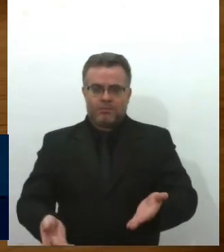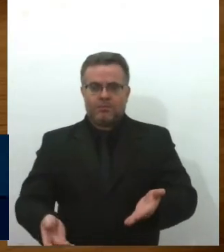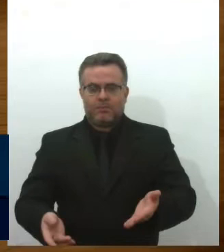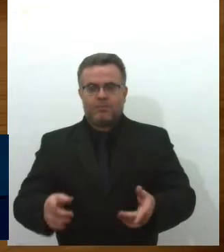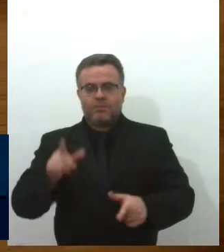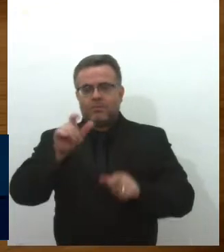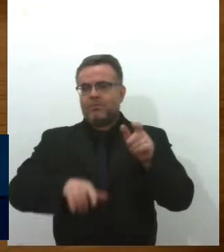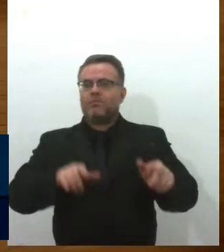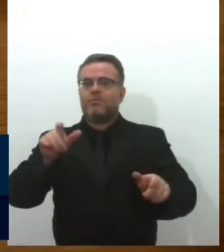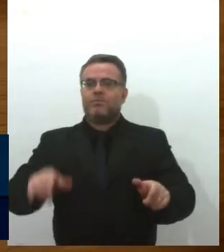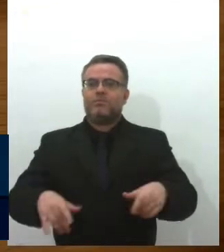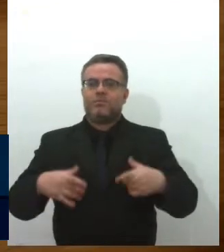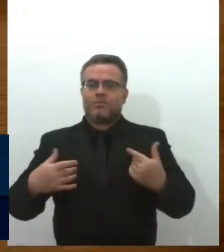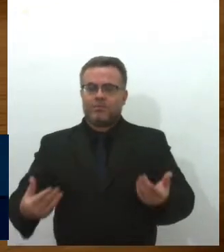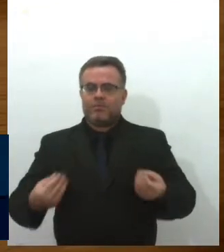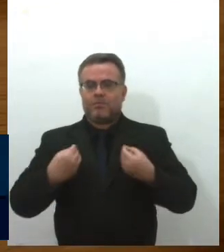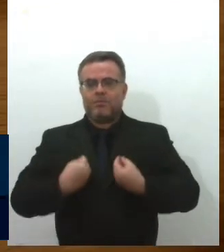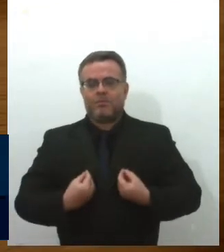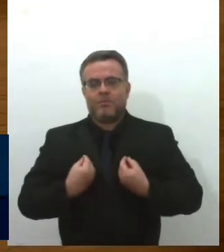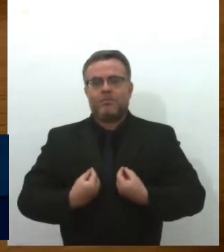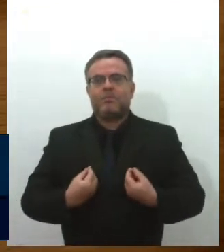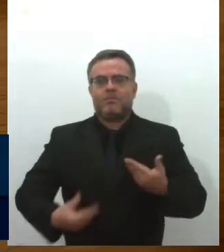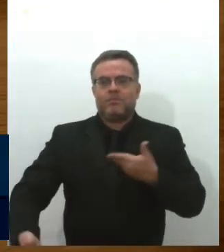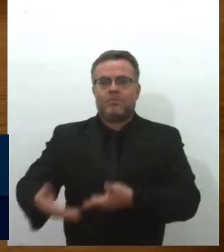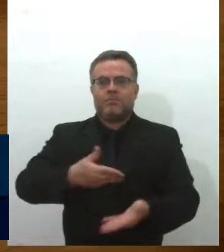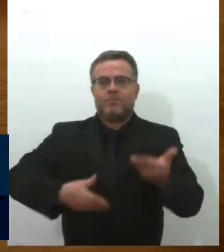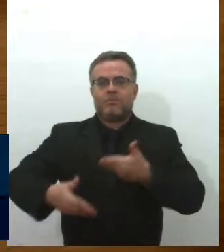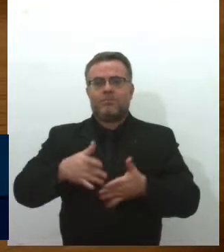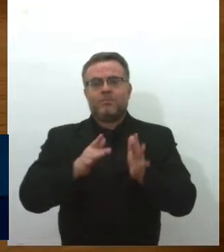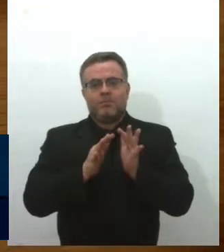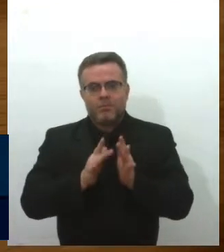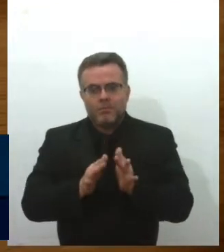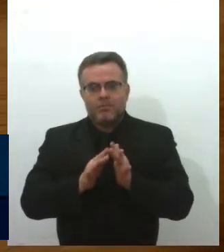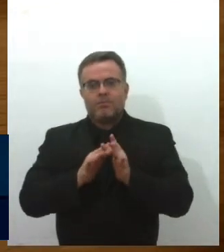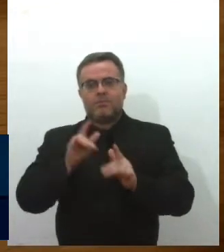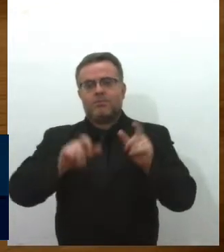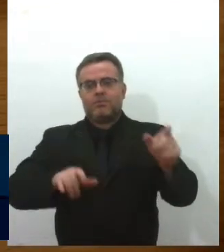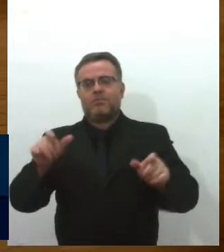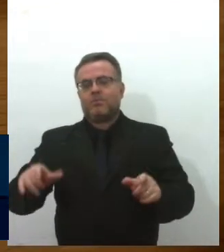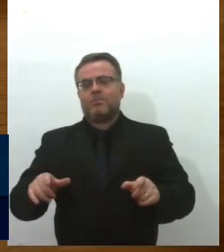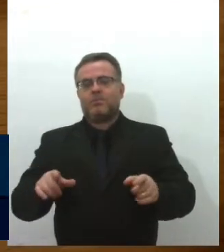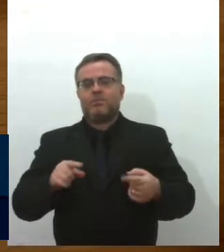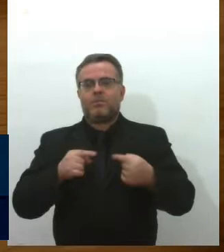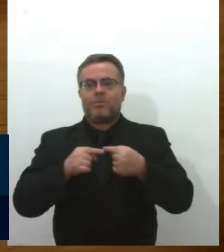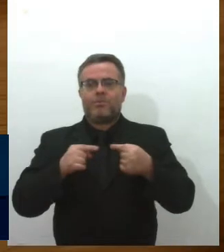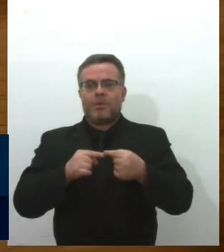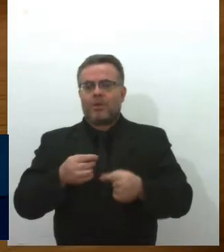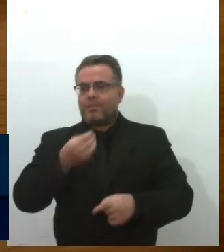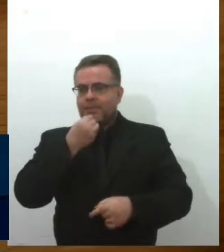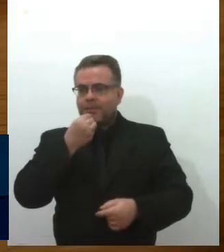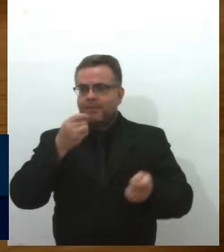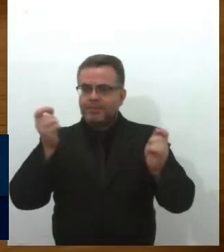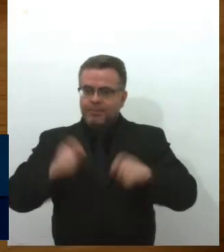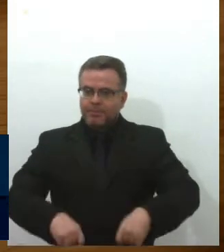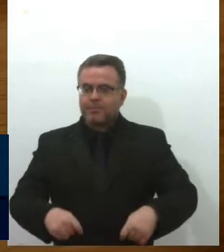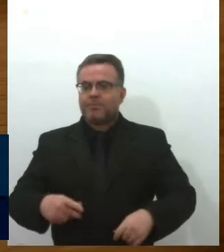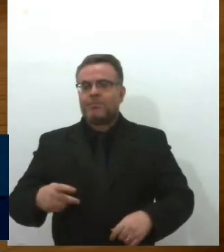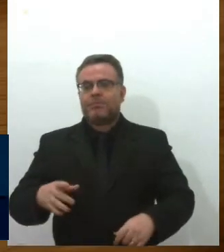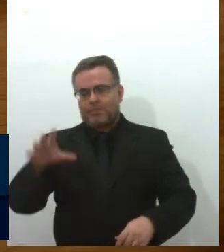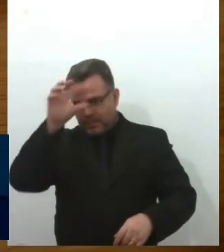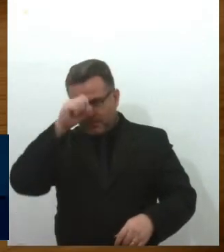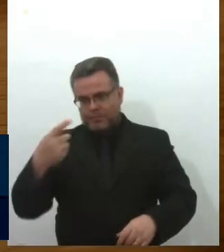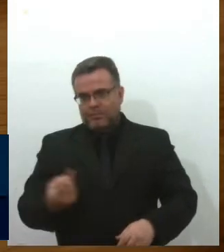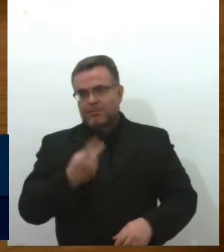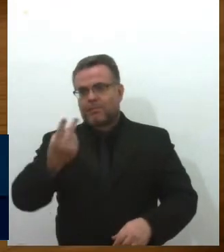pessoas neurotípicas, conviver com pacientes autistas é a oportunidade de a gente aprender valores e que